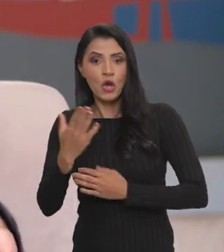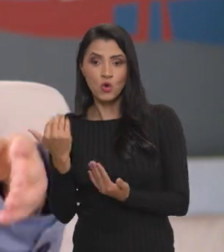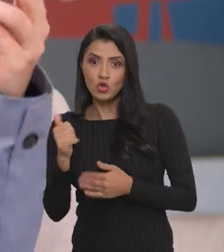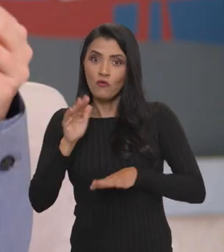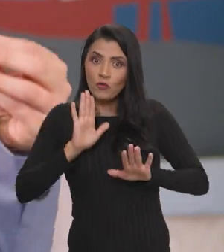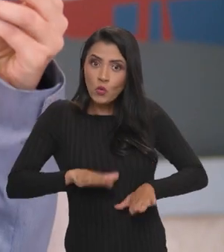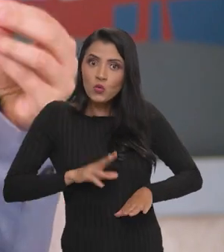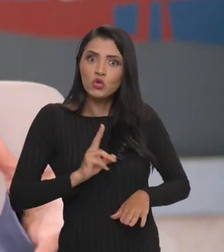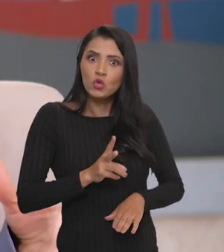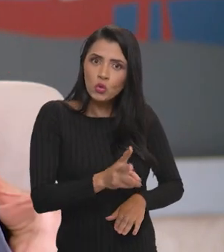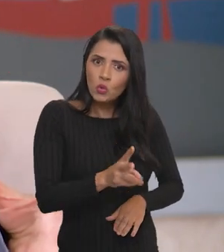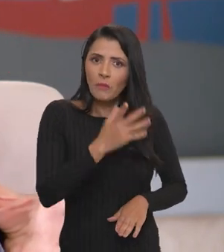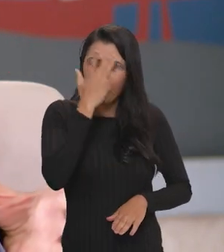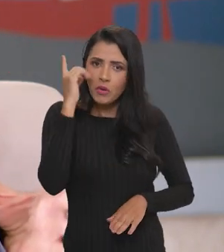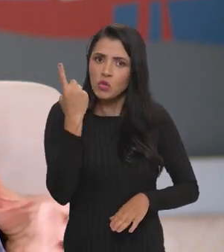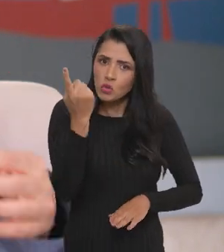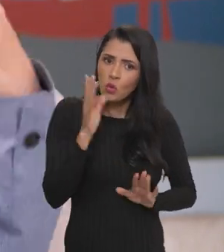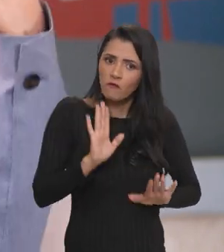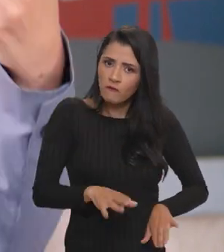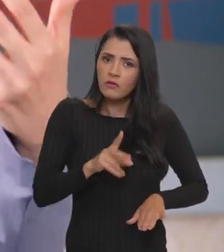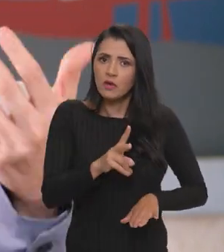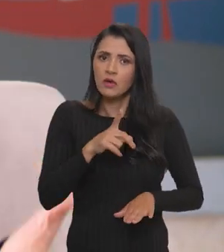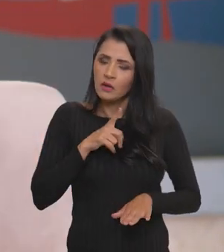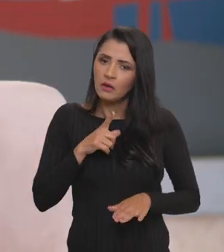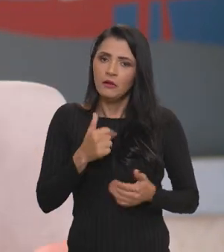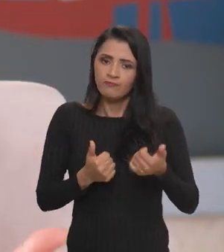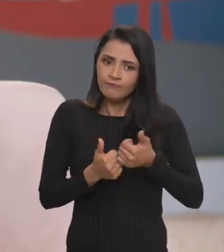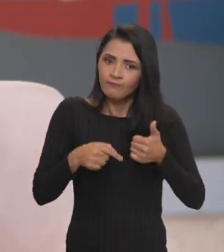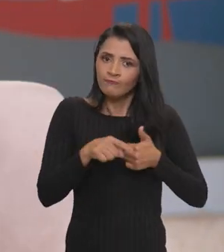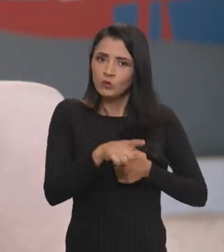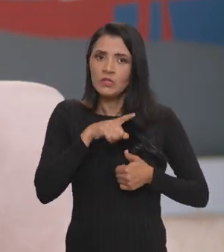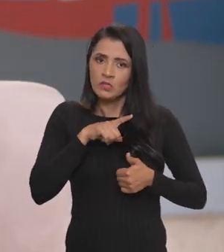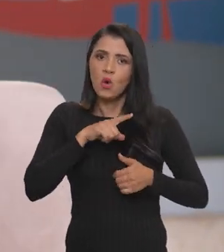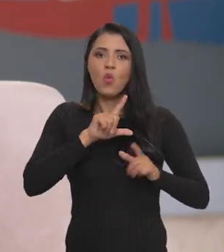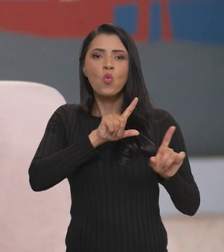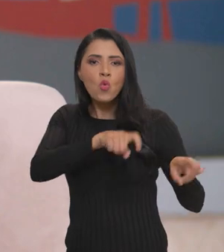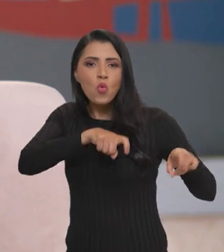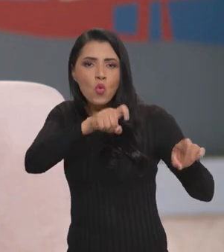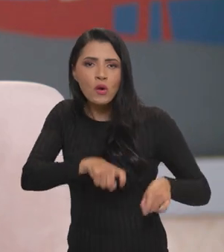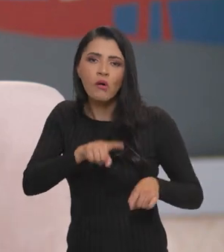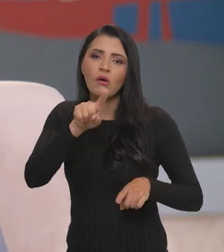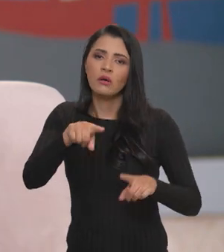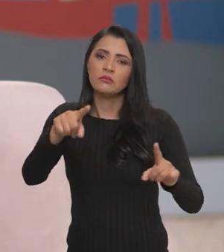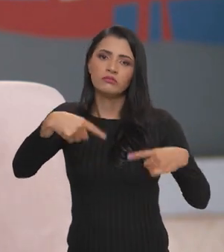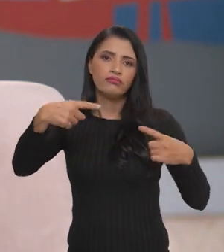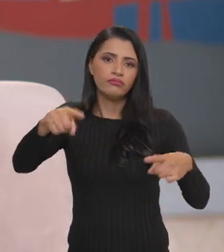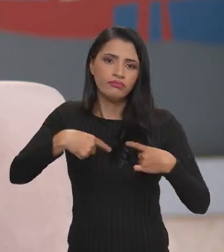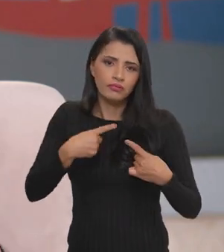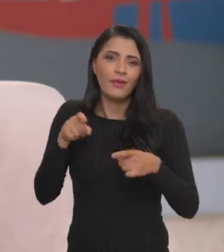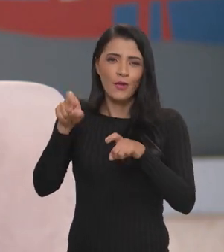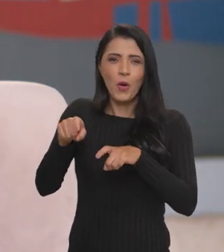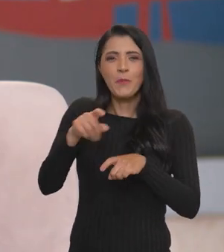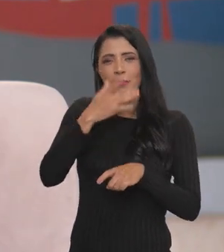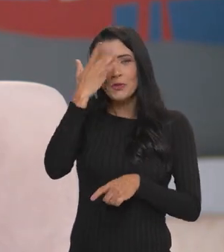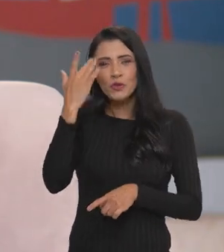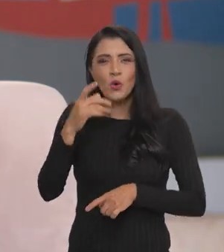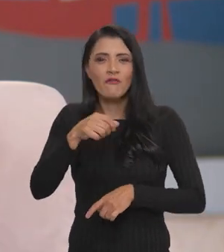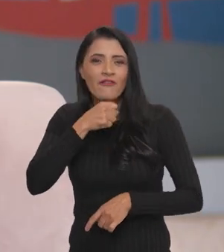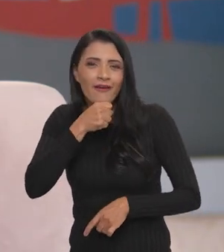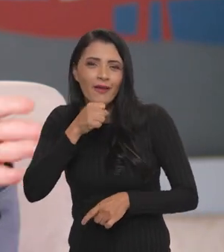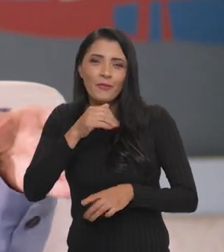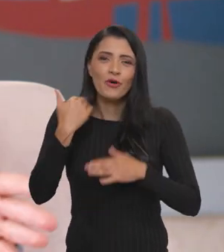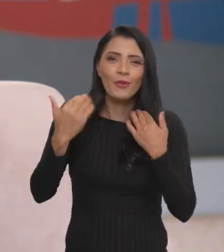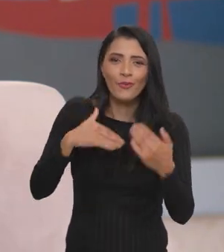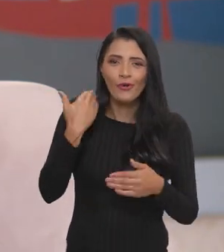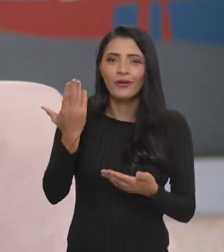jovem fique, que alguém mantenha a propriedade da família, faça a sucessão rural, que é um grande desafio hoje. A gente está com o campo envelhecendo. Então, a